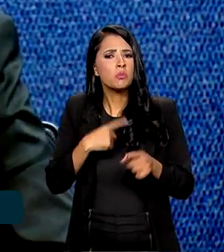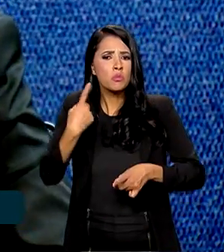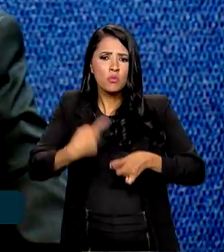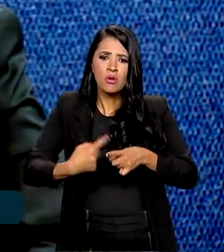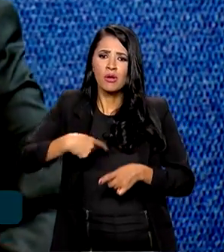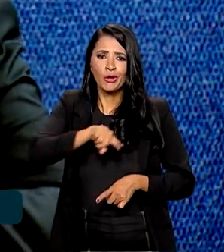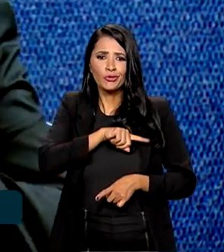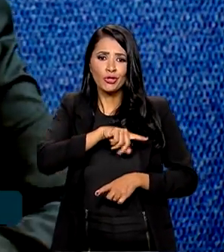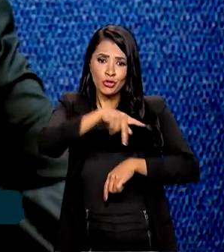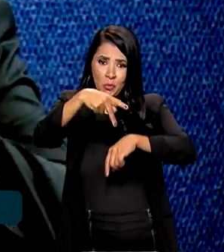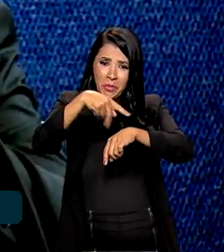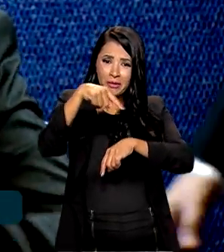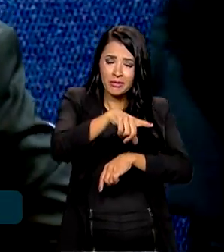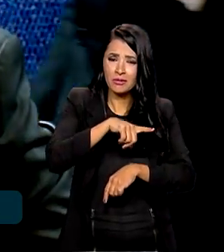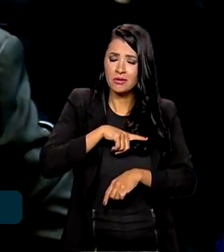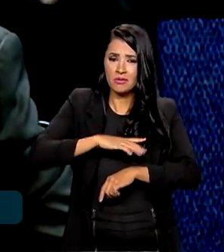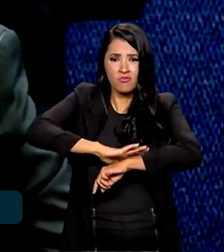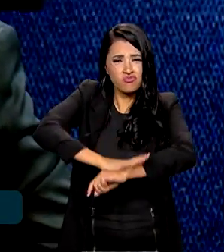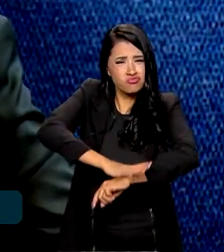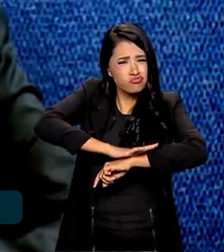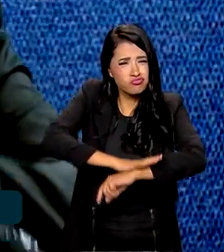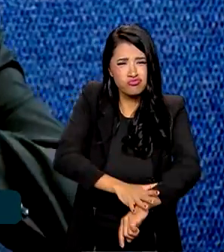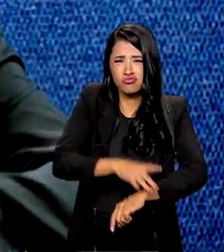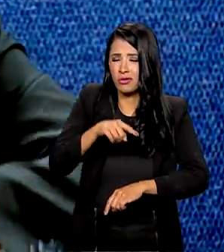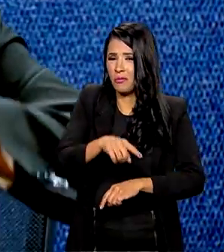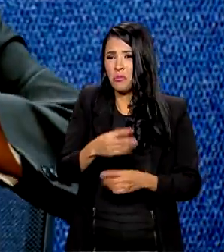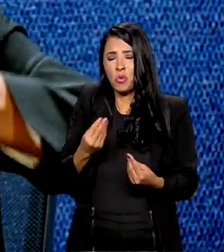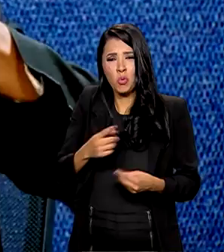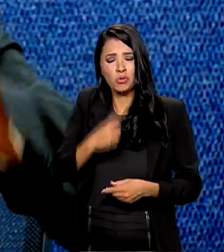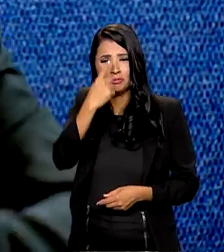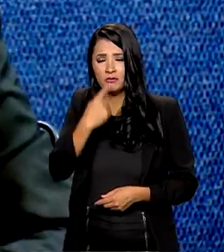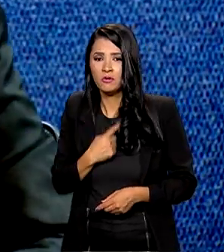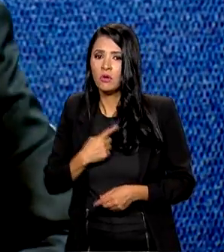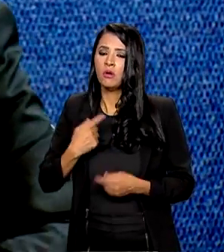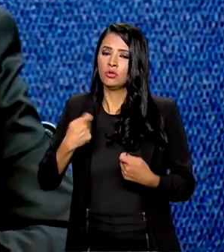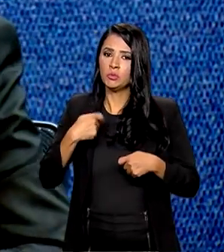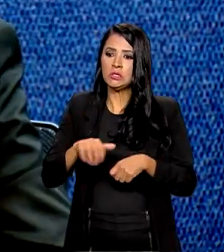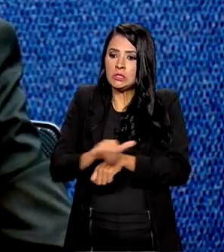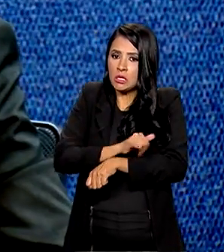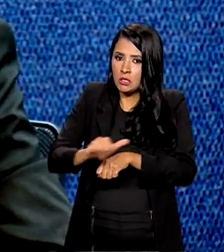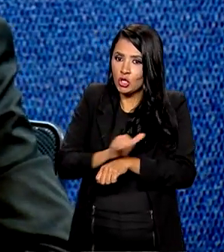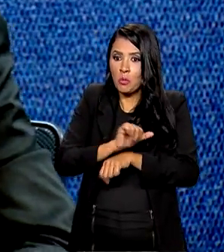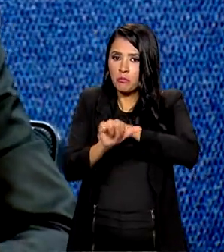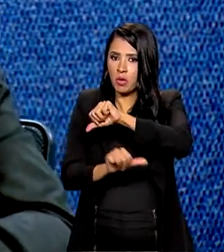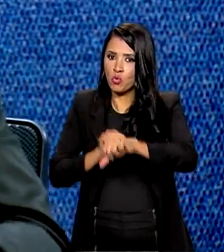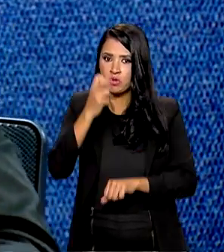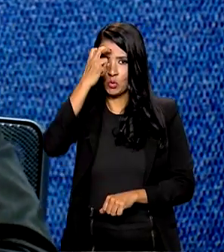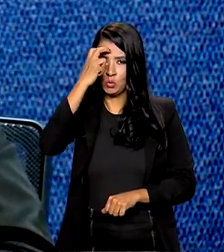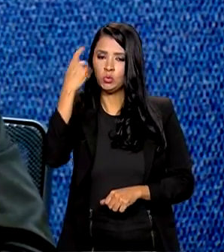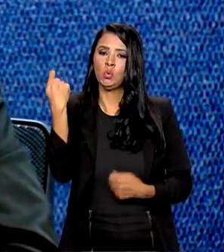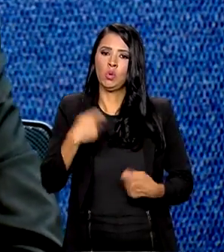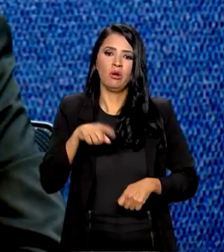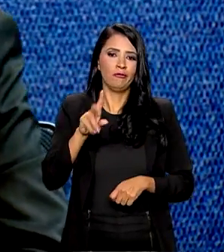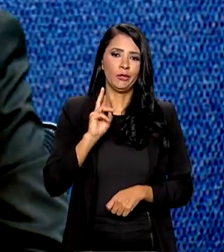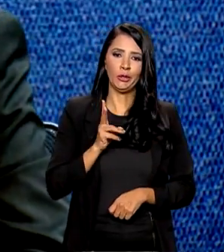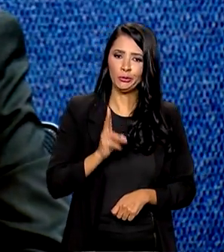a gente vive num país extremamente racista. E enquanto a gente não adotar medidas para mudar essa cultura, essa cultura